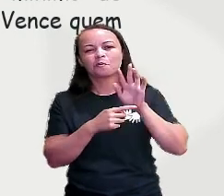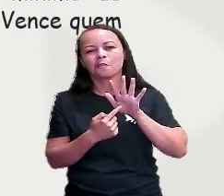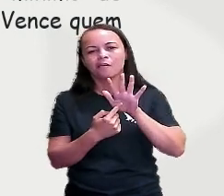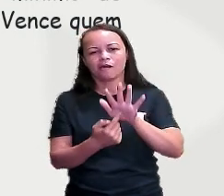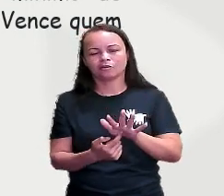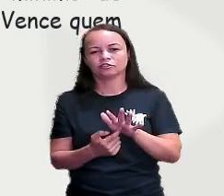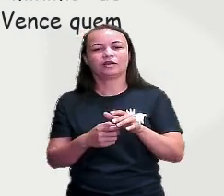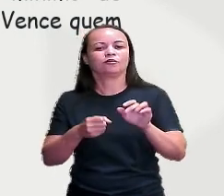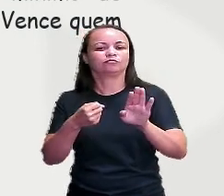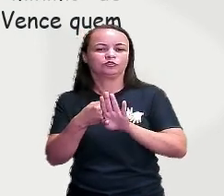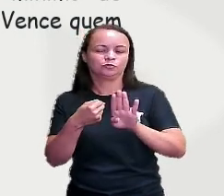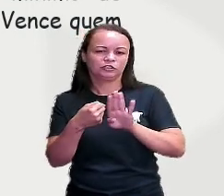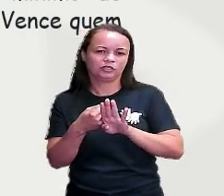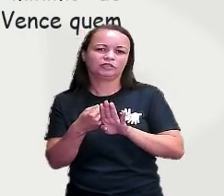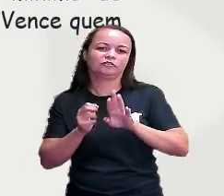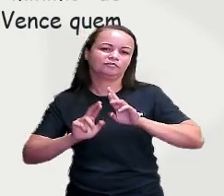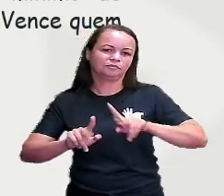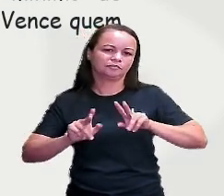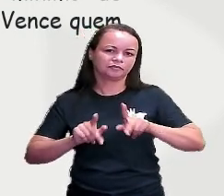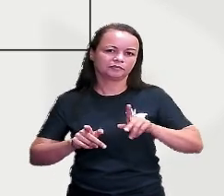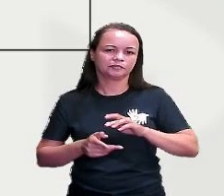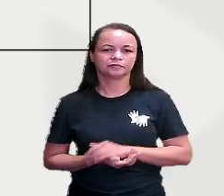aí substantivos diferentes.